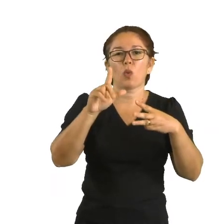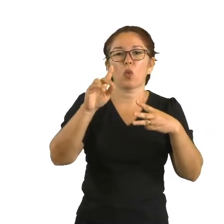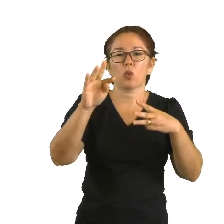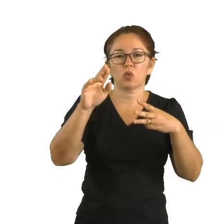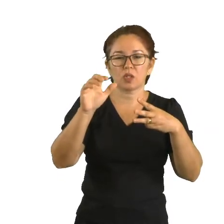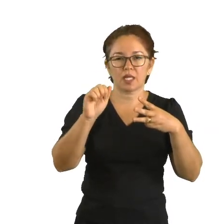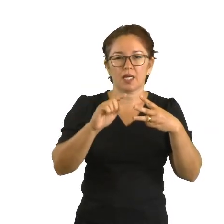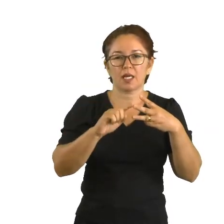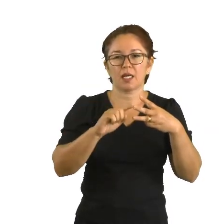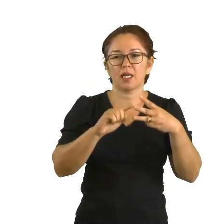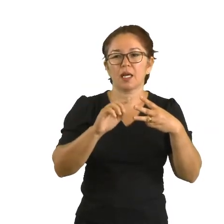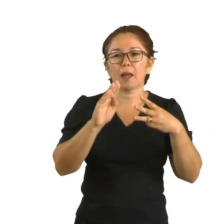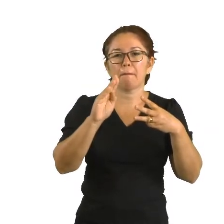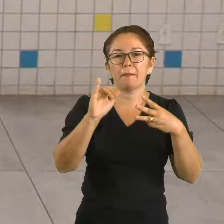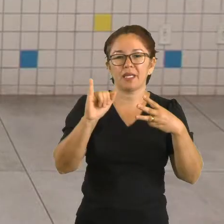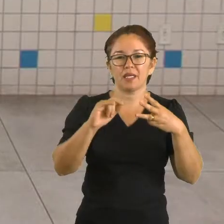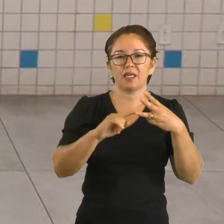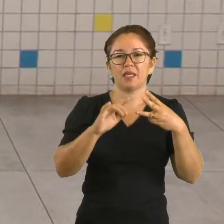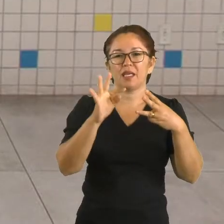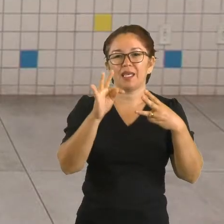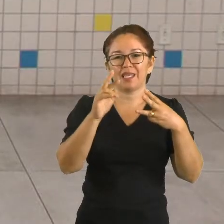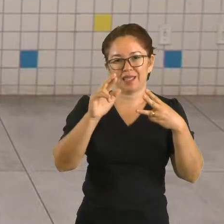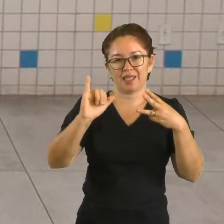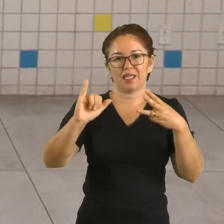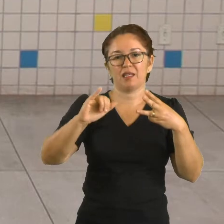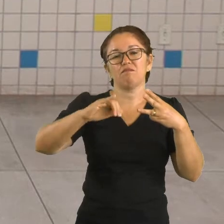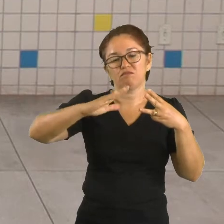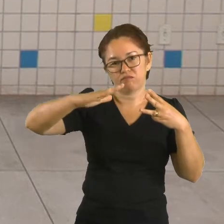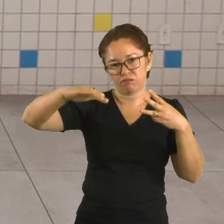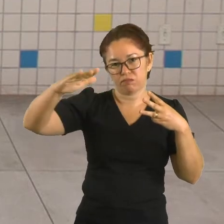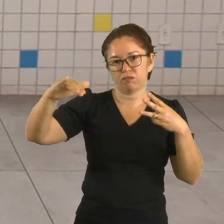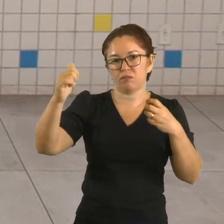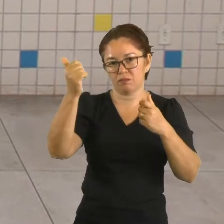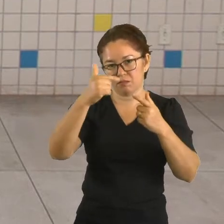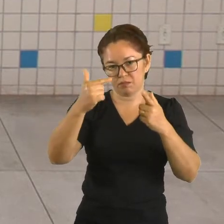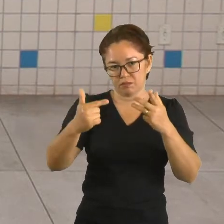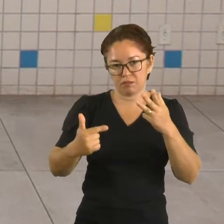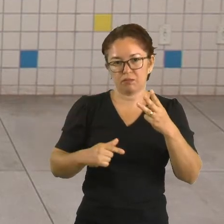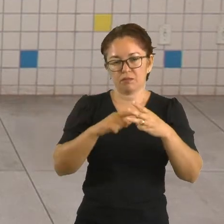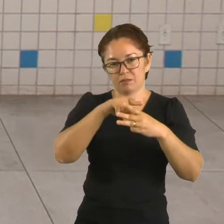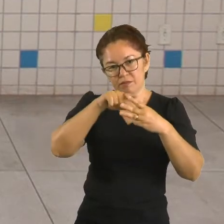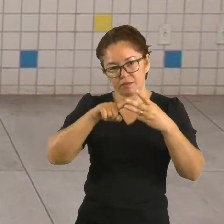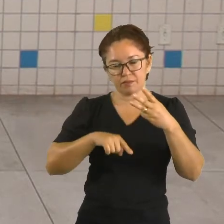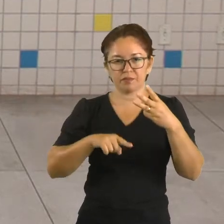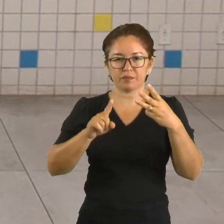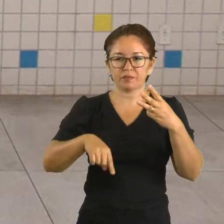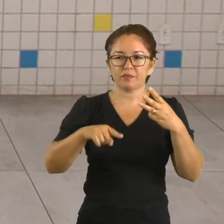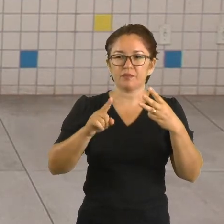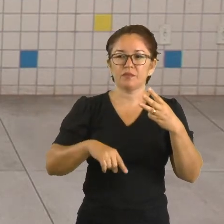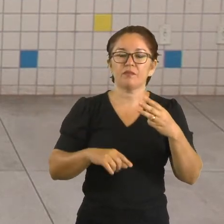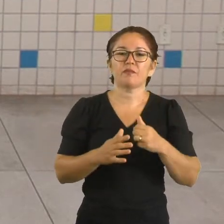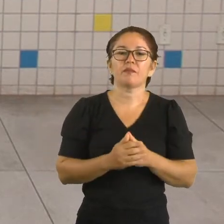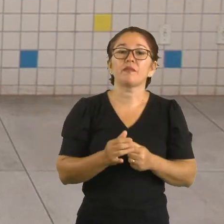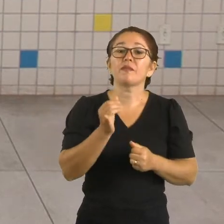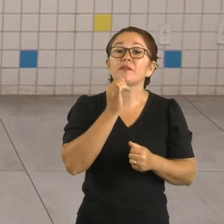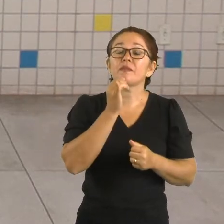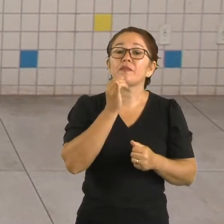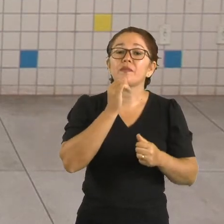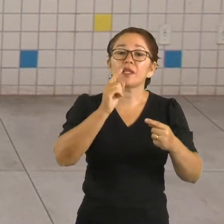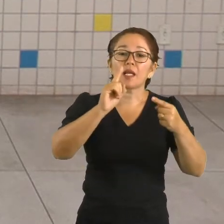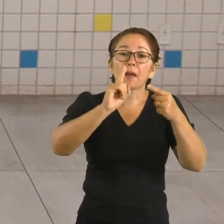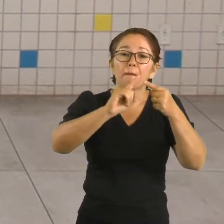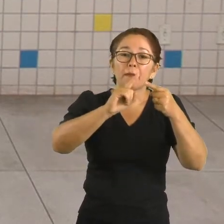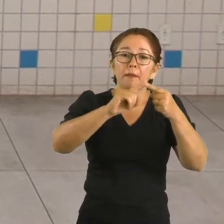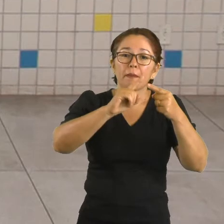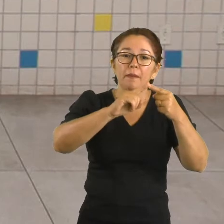vocês vão ter uma noção melhor de como elas se propagam. As ondas unidimensionais, elas vão se propagar em apenas uma